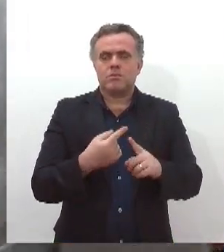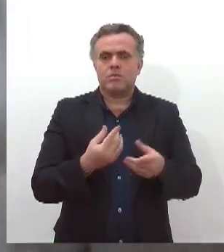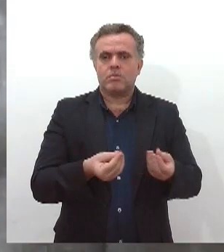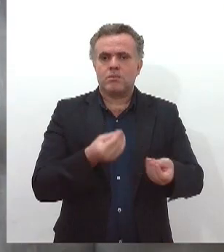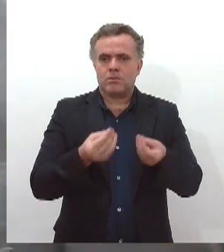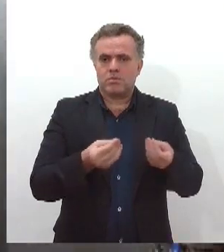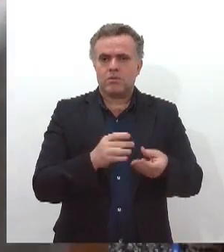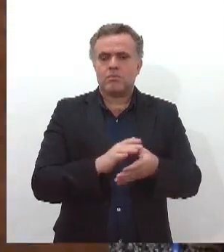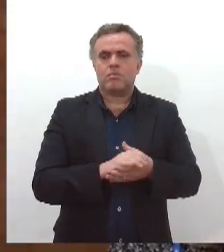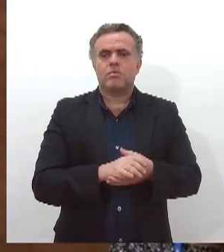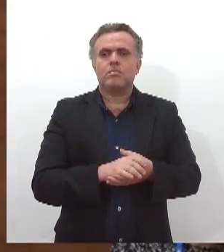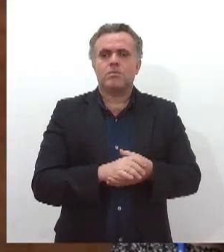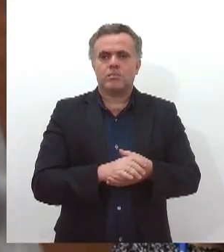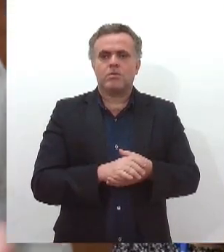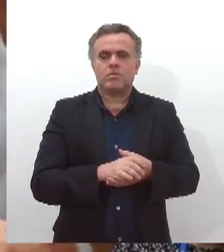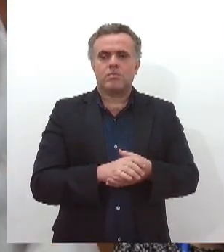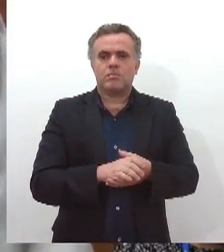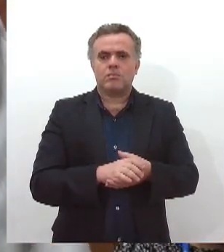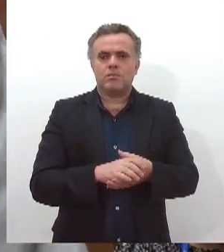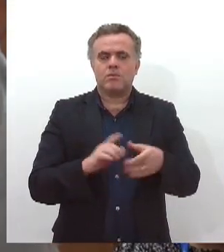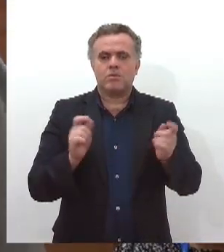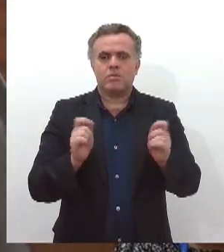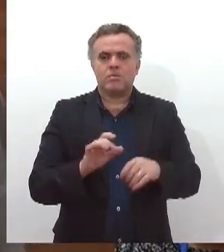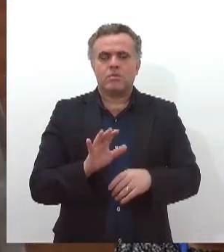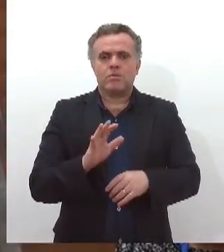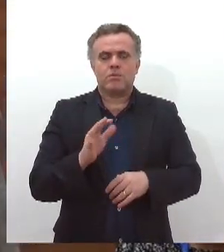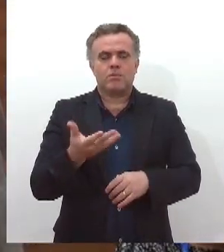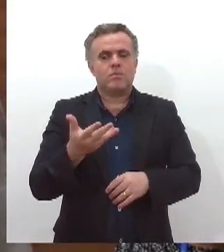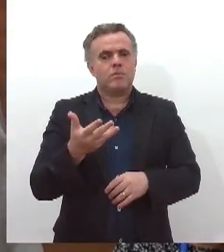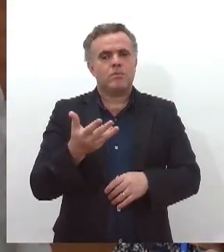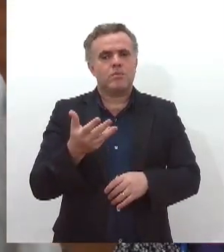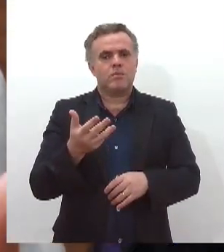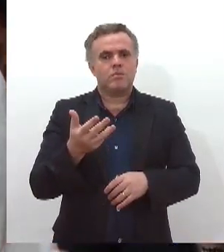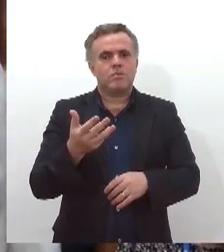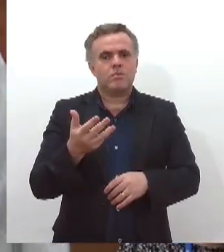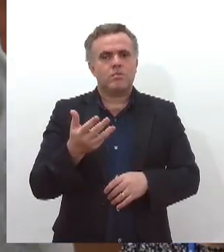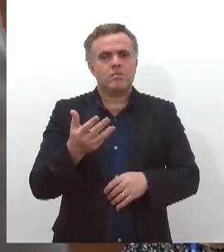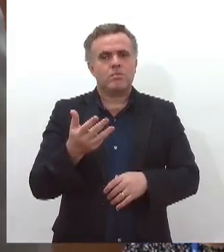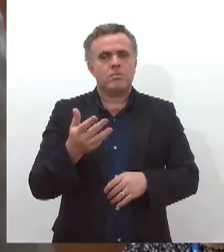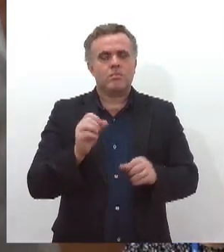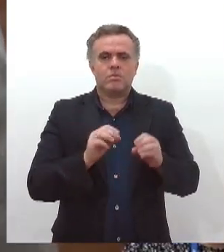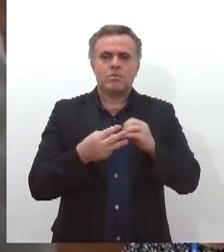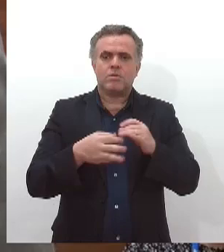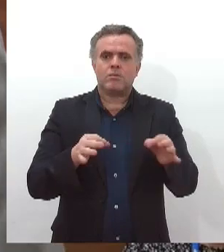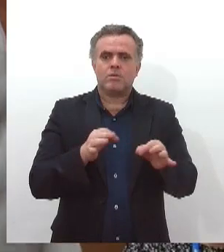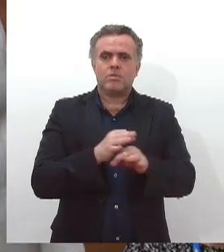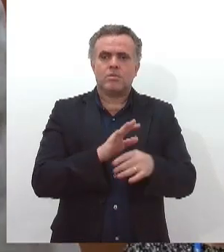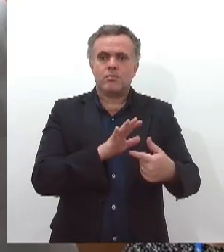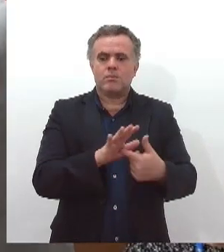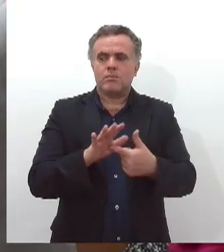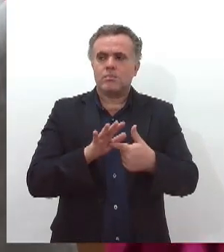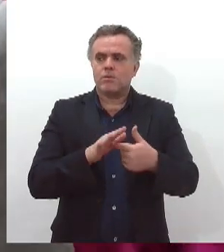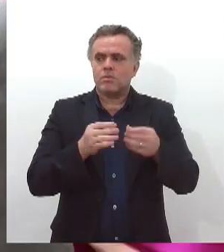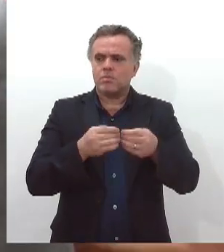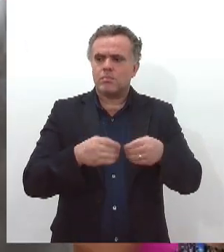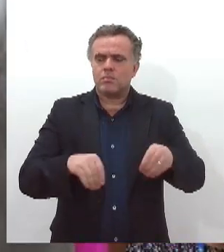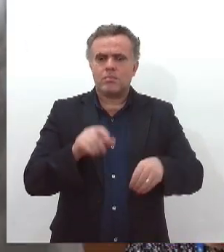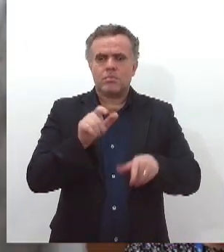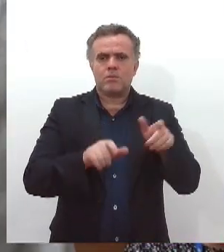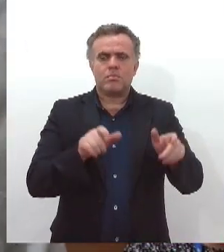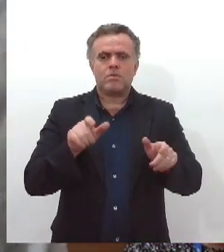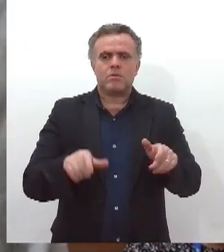que a Assembleia está fazendo, afinal de contas, aprovamos essa matéria e estaria prejuízo para aquelas pessoas portadoras do HIV.